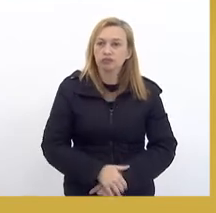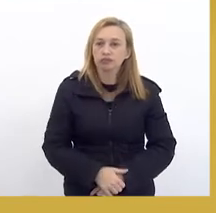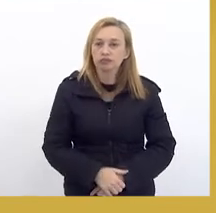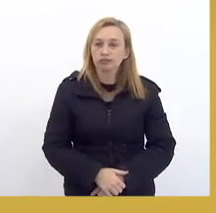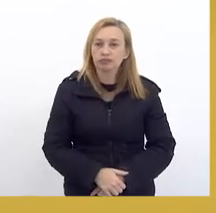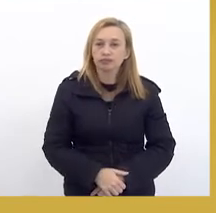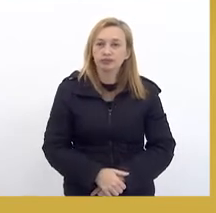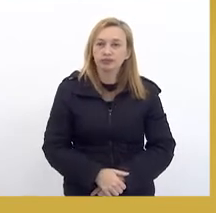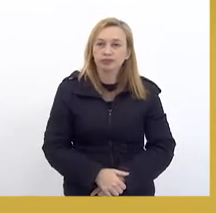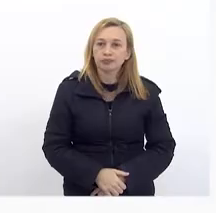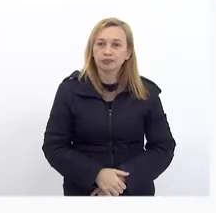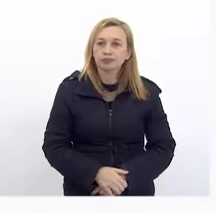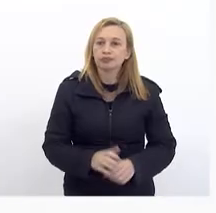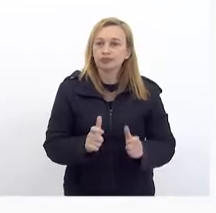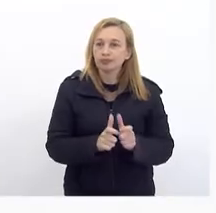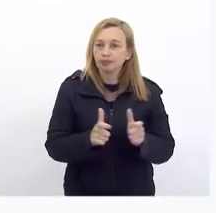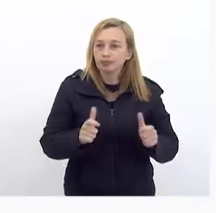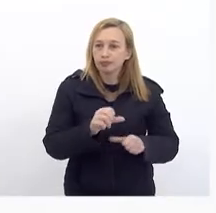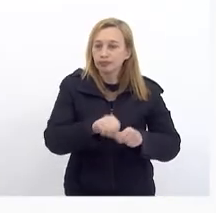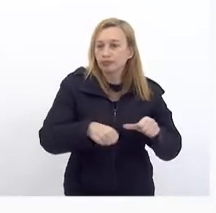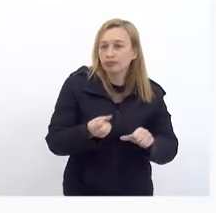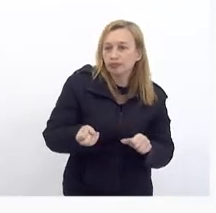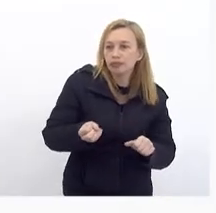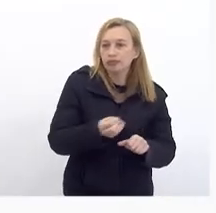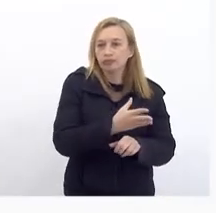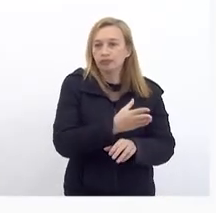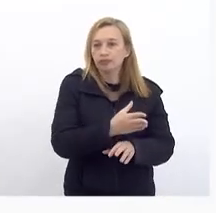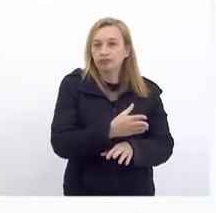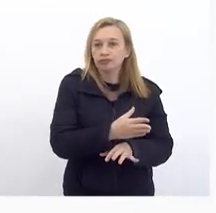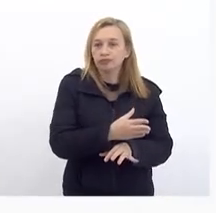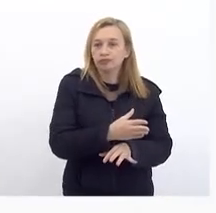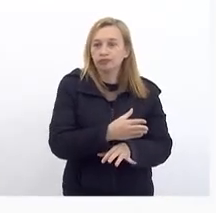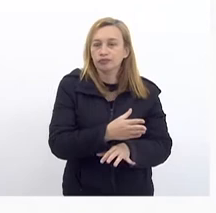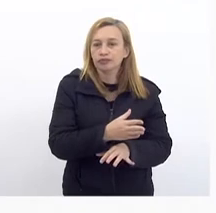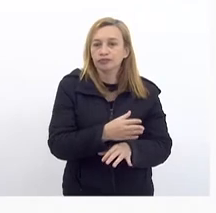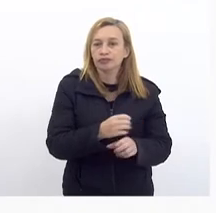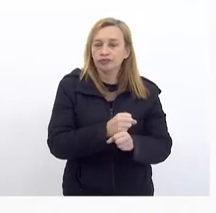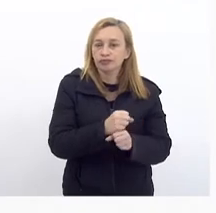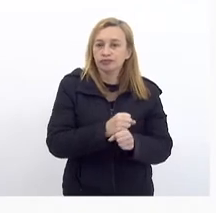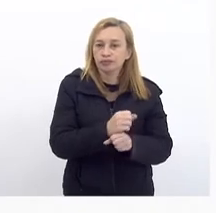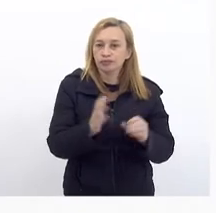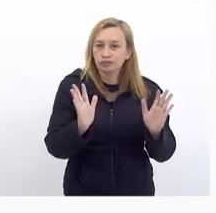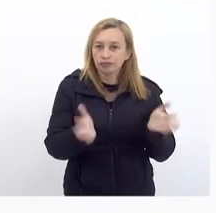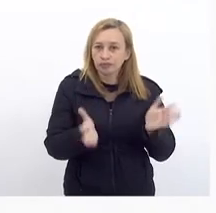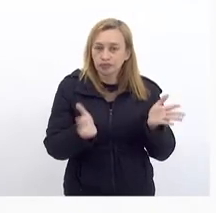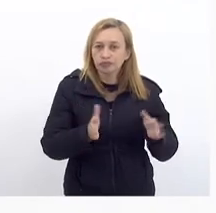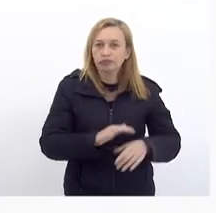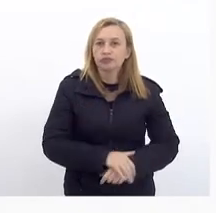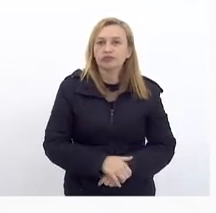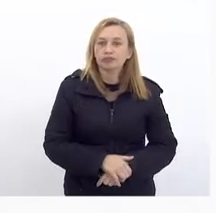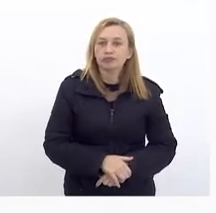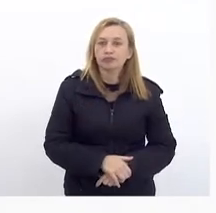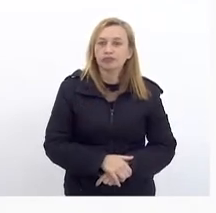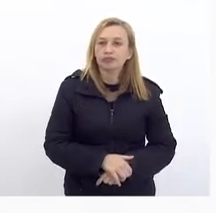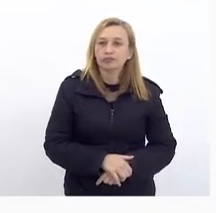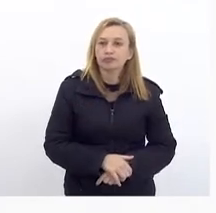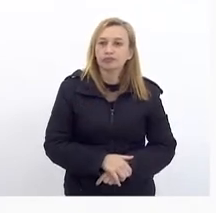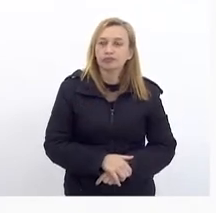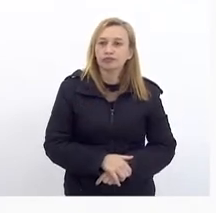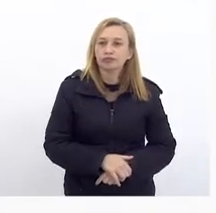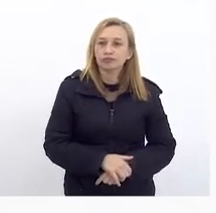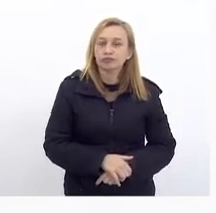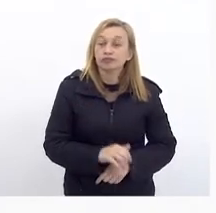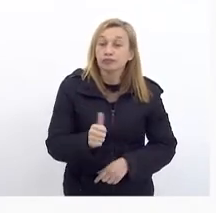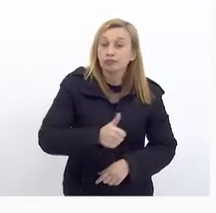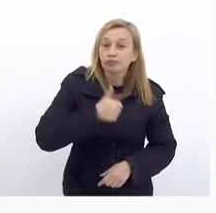Que a grande Inovação Que nós Estamos trazendo Esse ano É buscar A